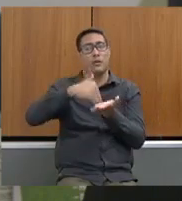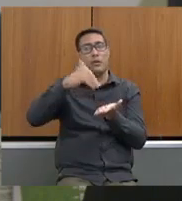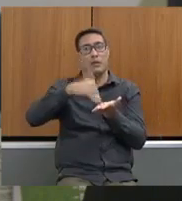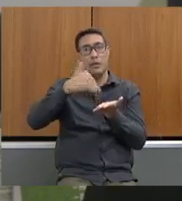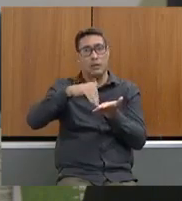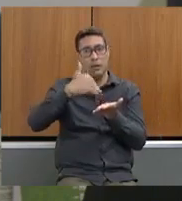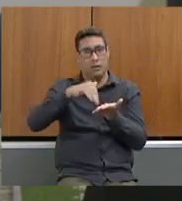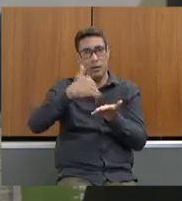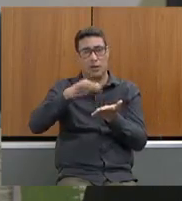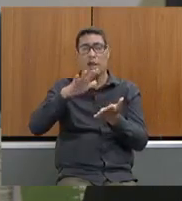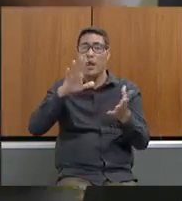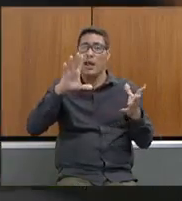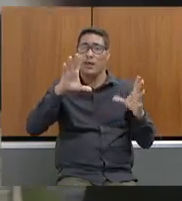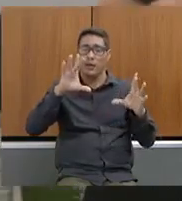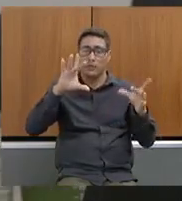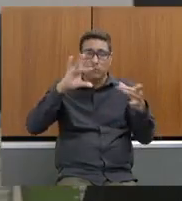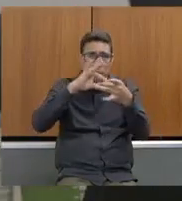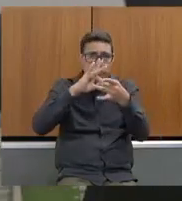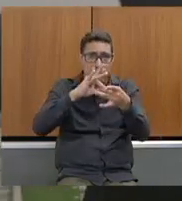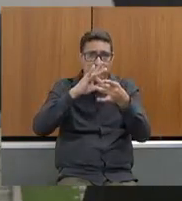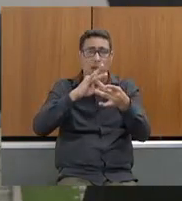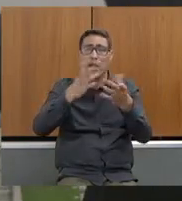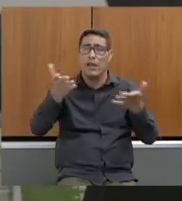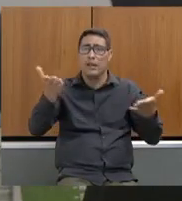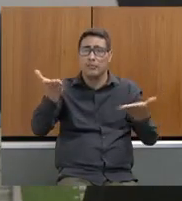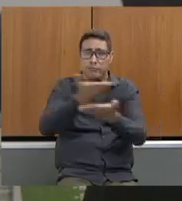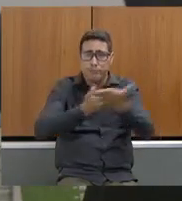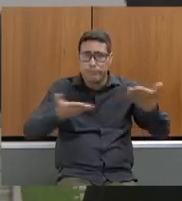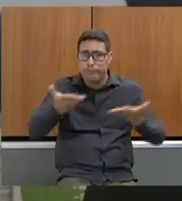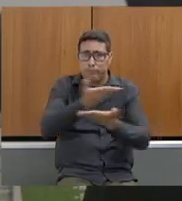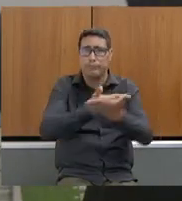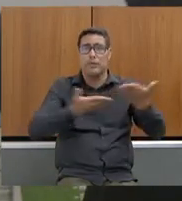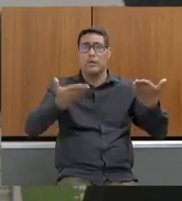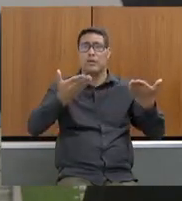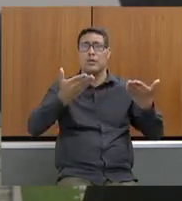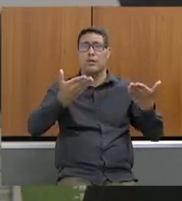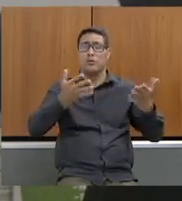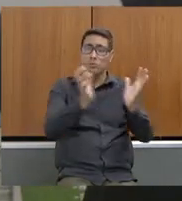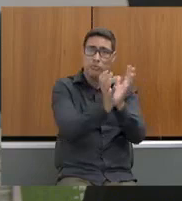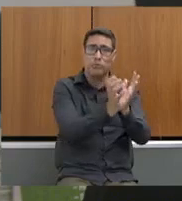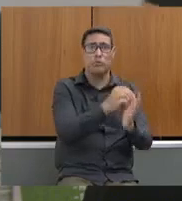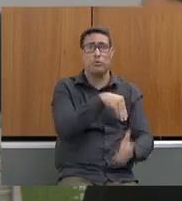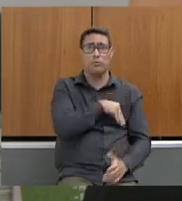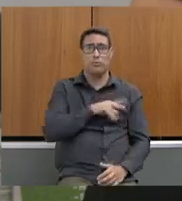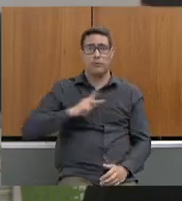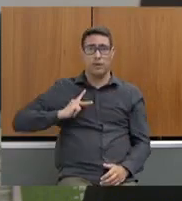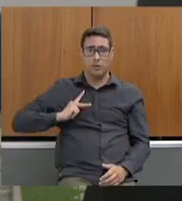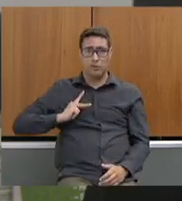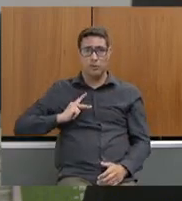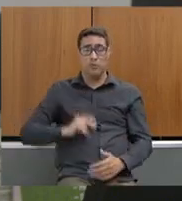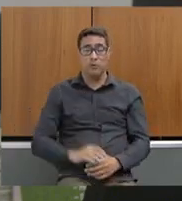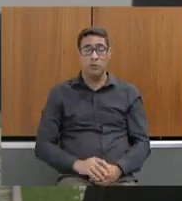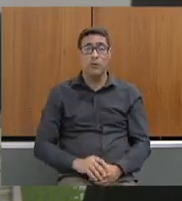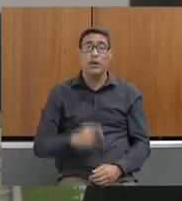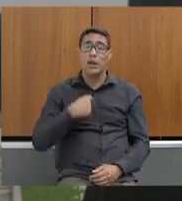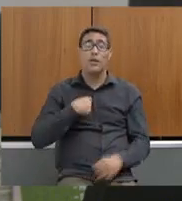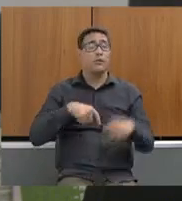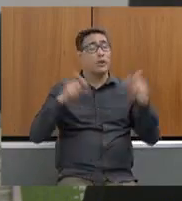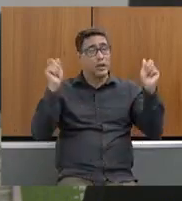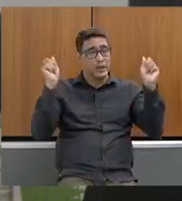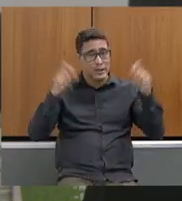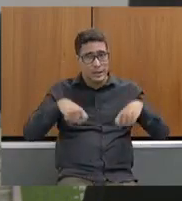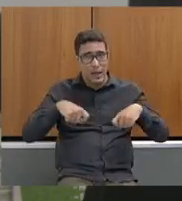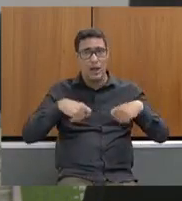conjunta e por essa grande sinergia que a Secretaria tem hoje com o Ministério Público. Isso tem dado uma segurança muito